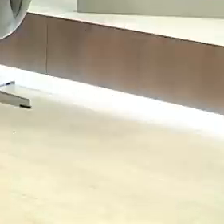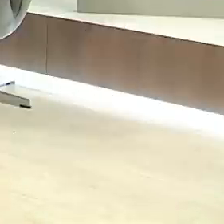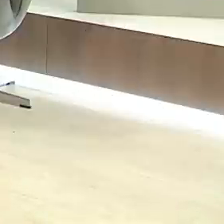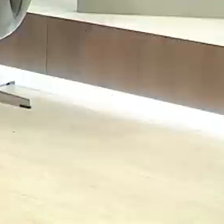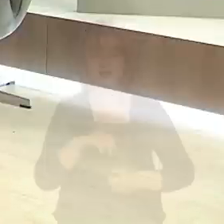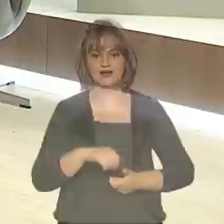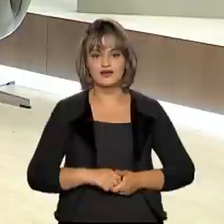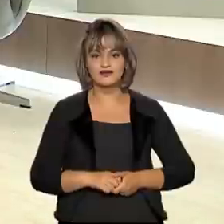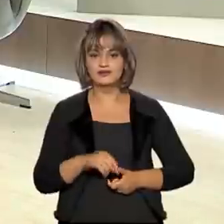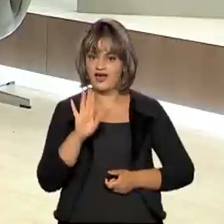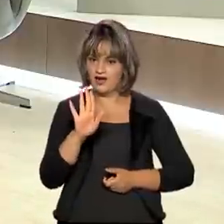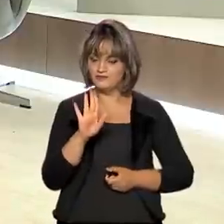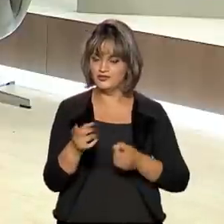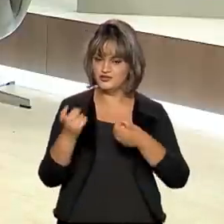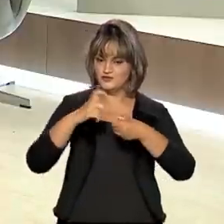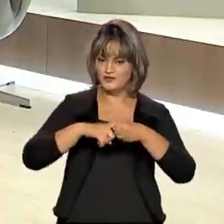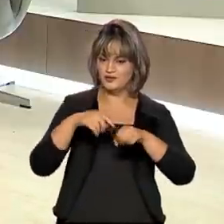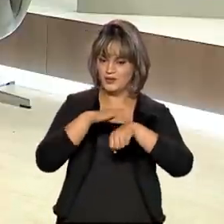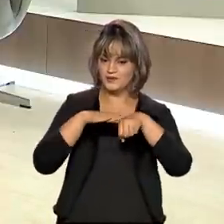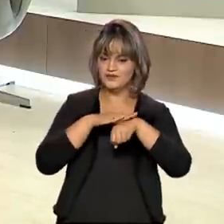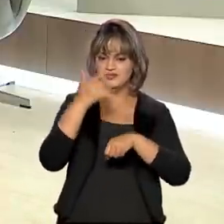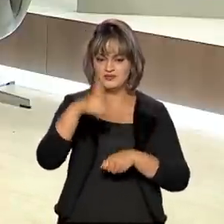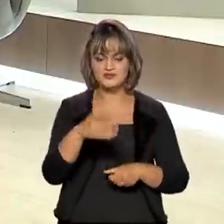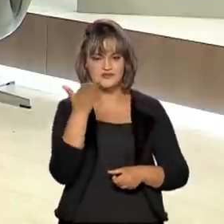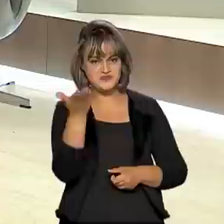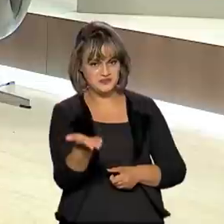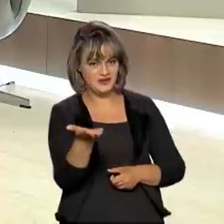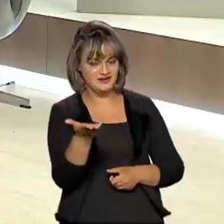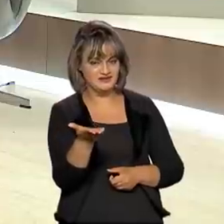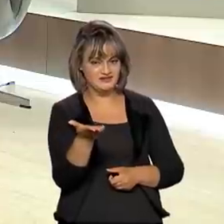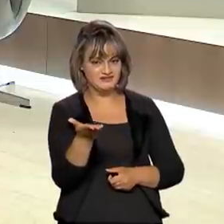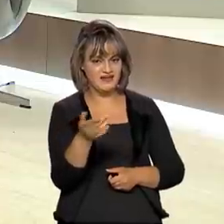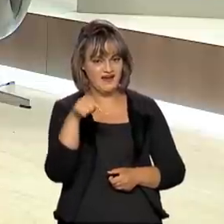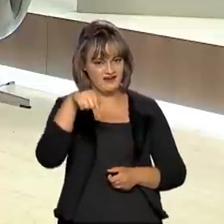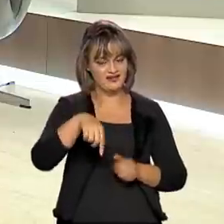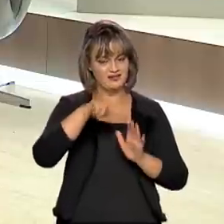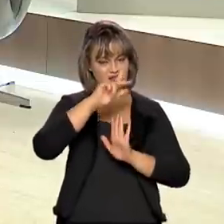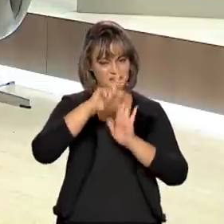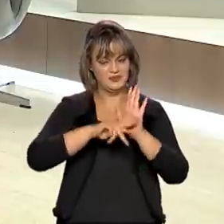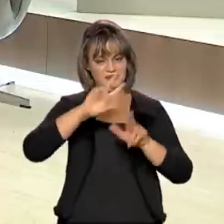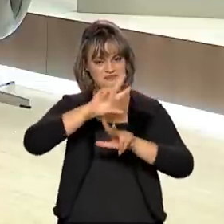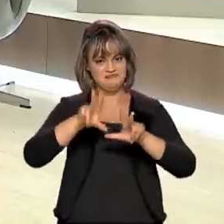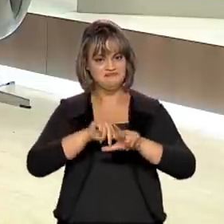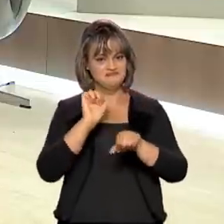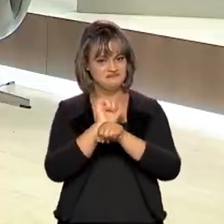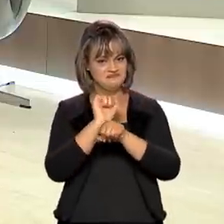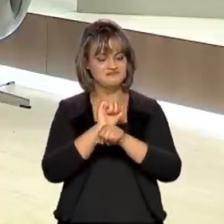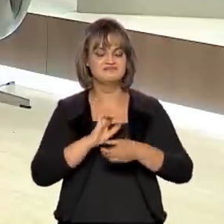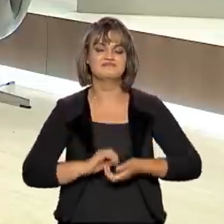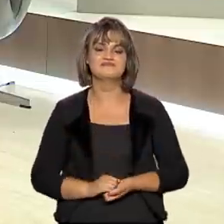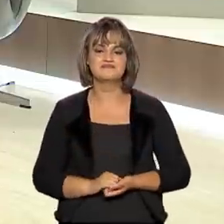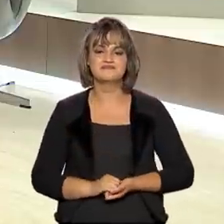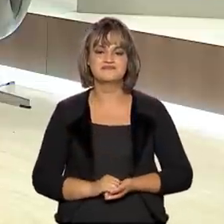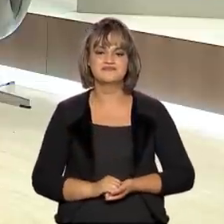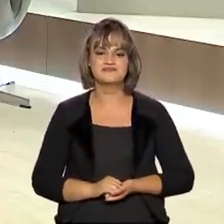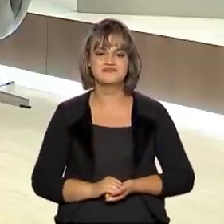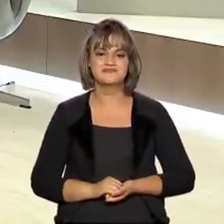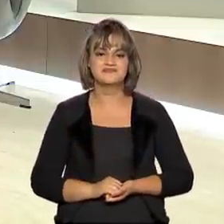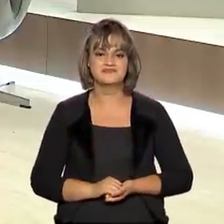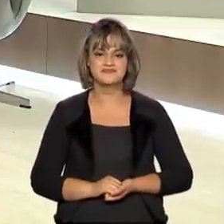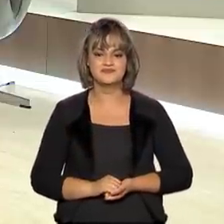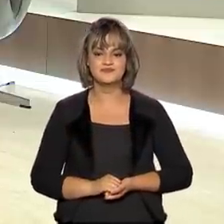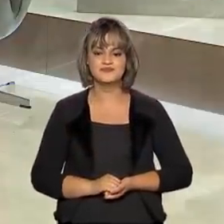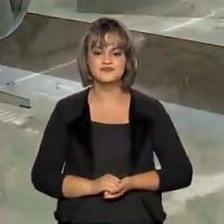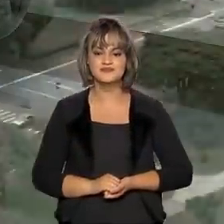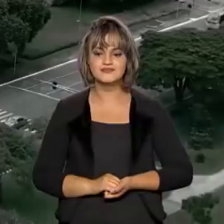Voltamos em instantes com o secretário de Energia Elétrica, Cristiano Vieira, aqui no Brasil em Pauta. Não saia daí. Voltamos em